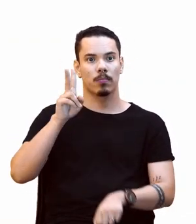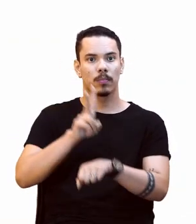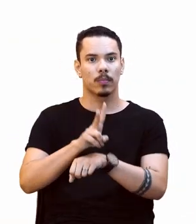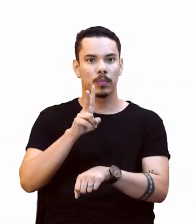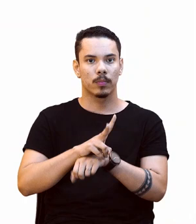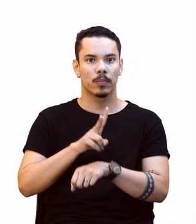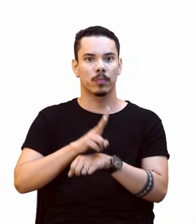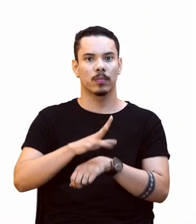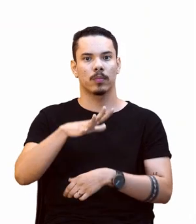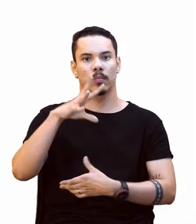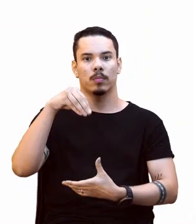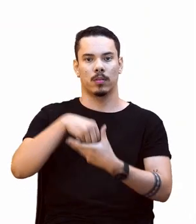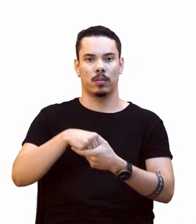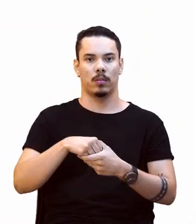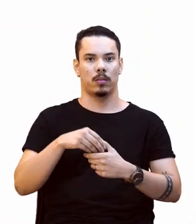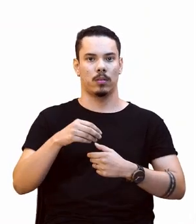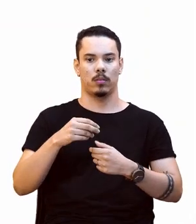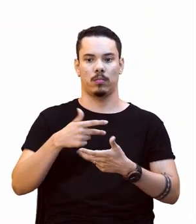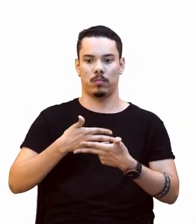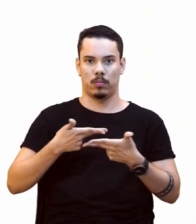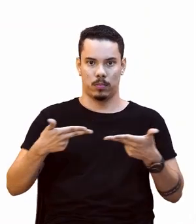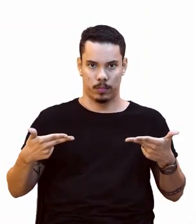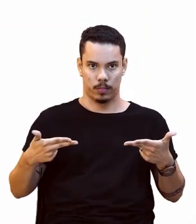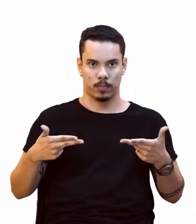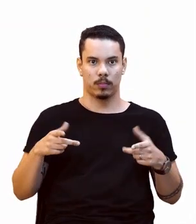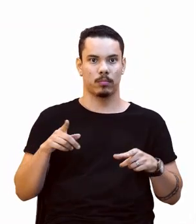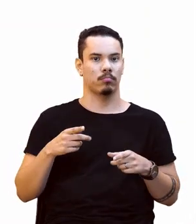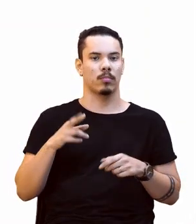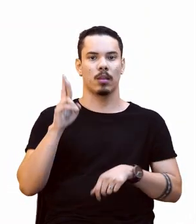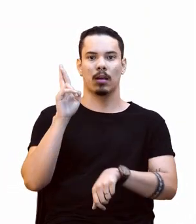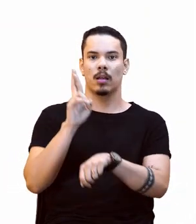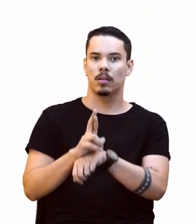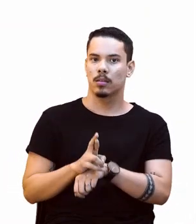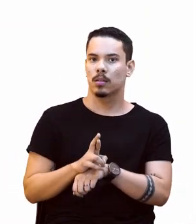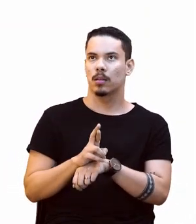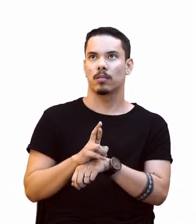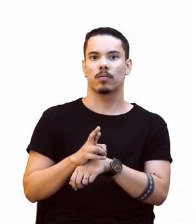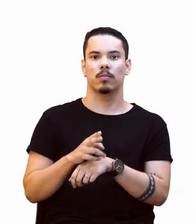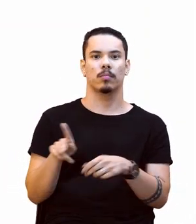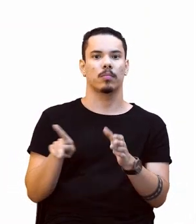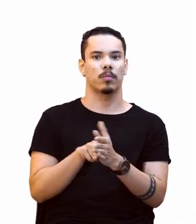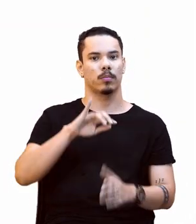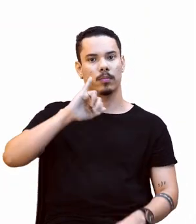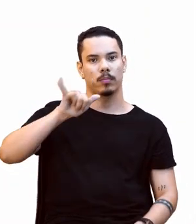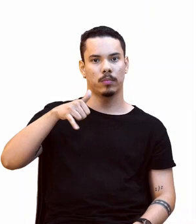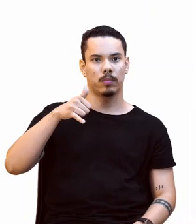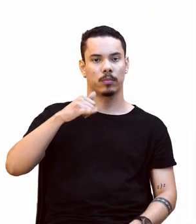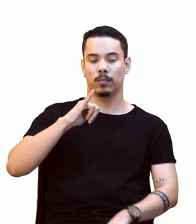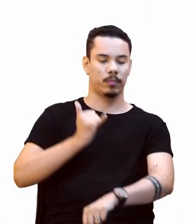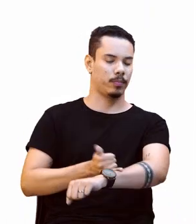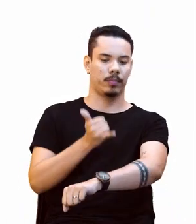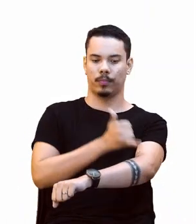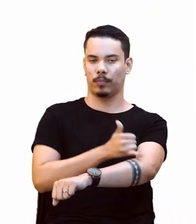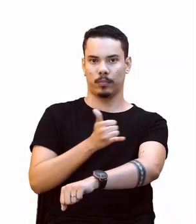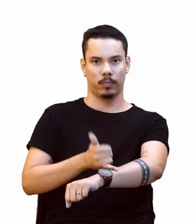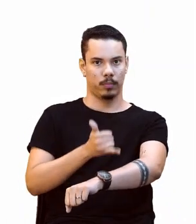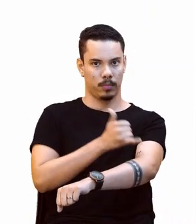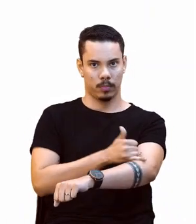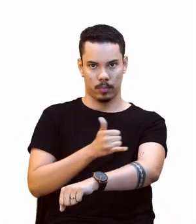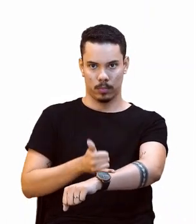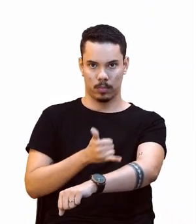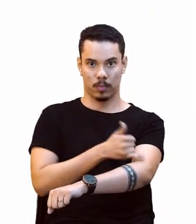no âmbito do corredor ecológico. Reservas extrativistas de Jaci Paraná, Curralinho, né?